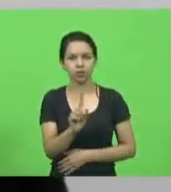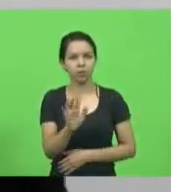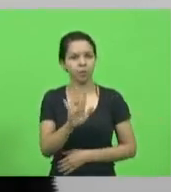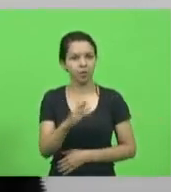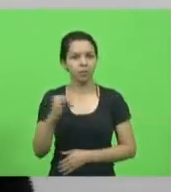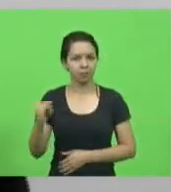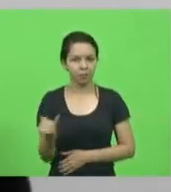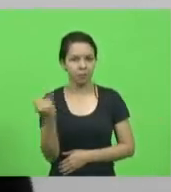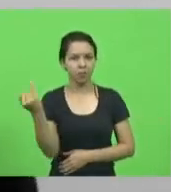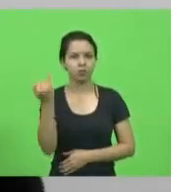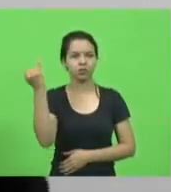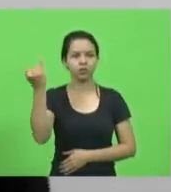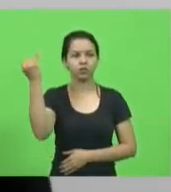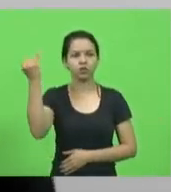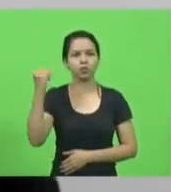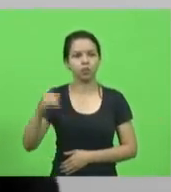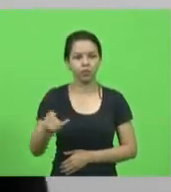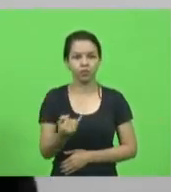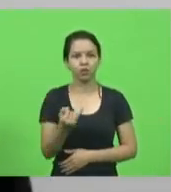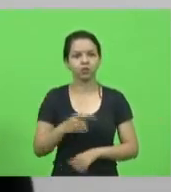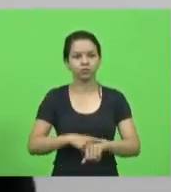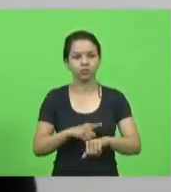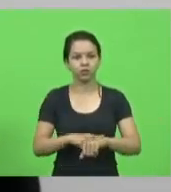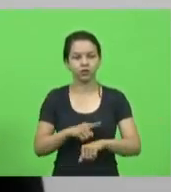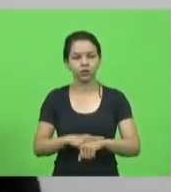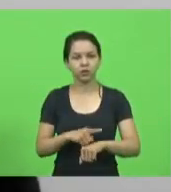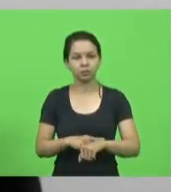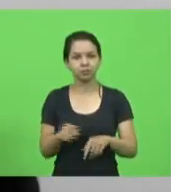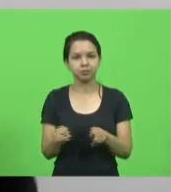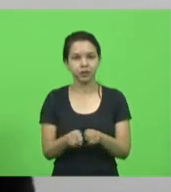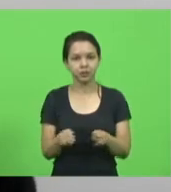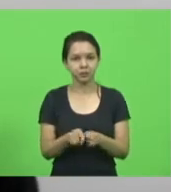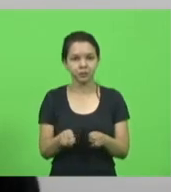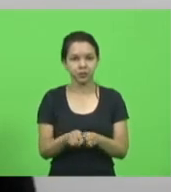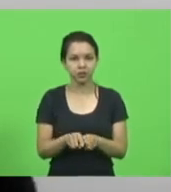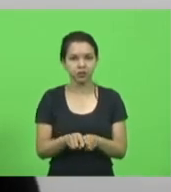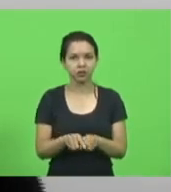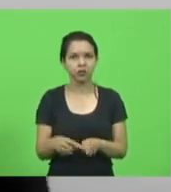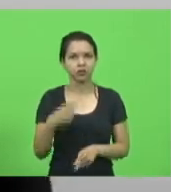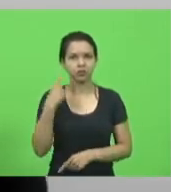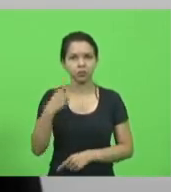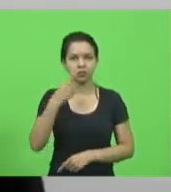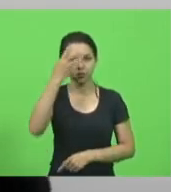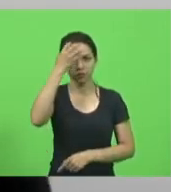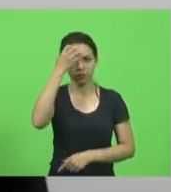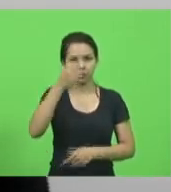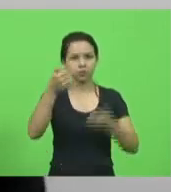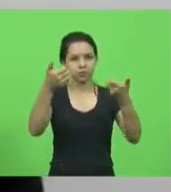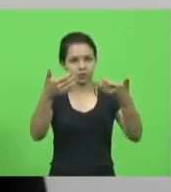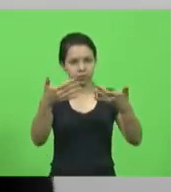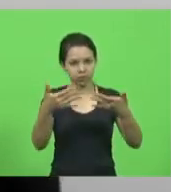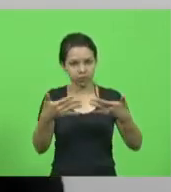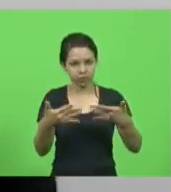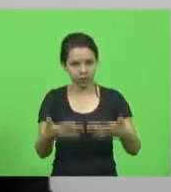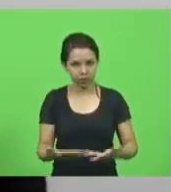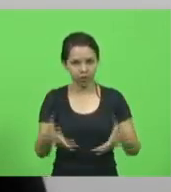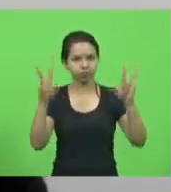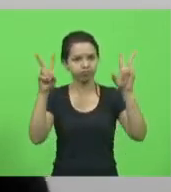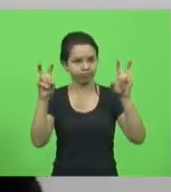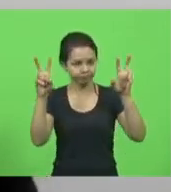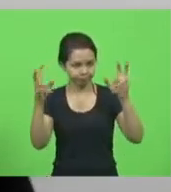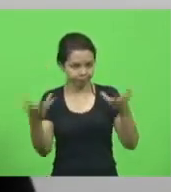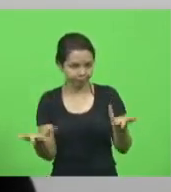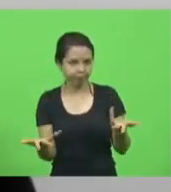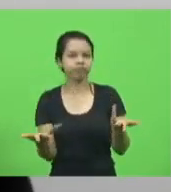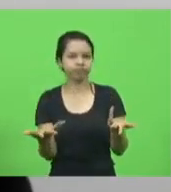O também nesta linha que o deputado Ismael mencionou a questão